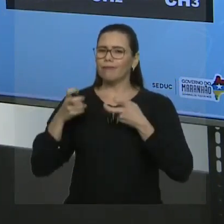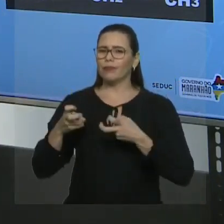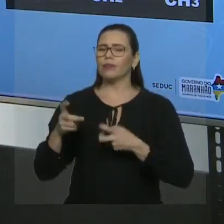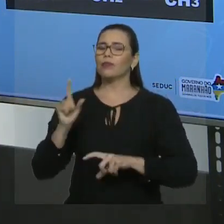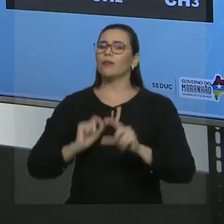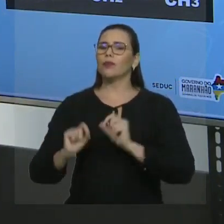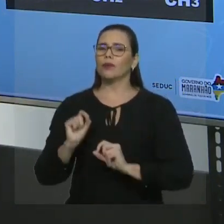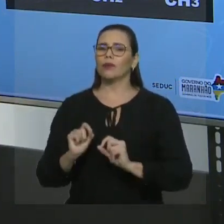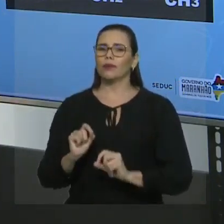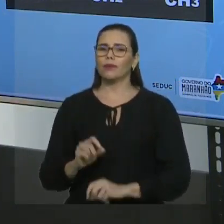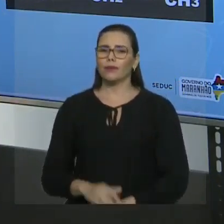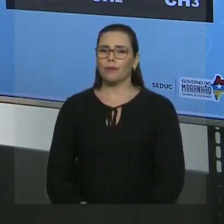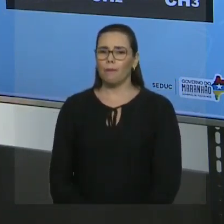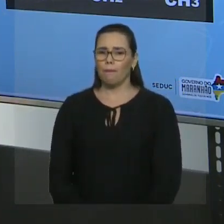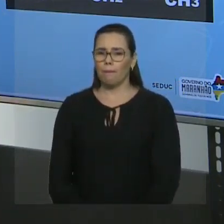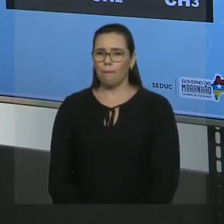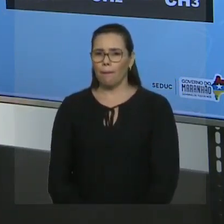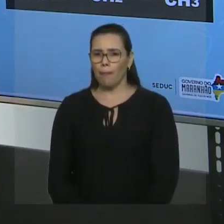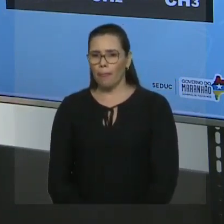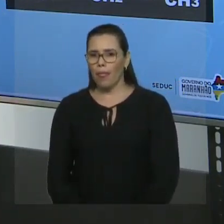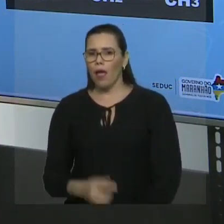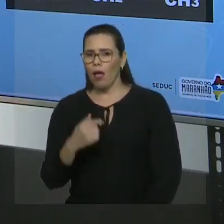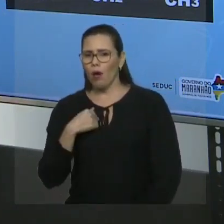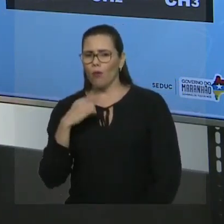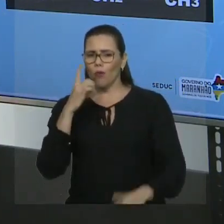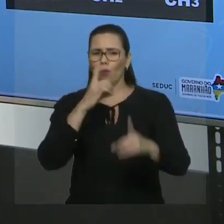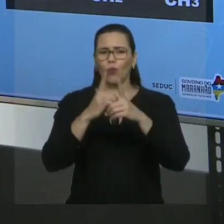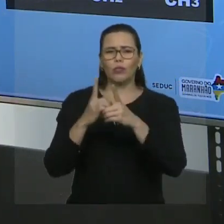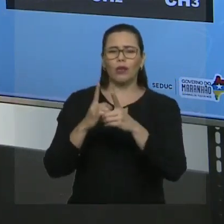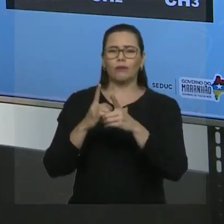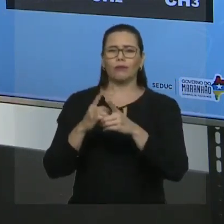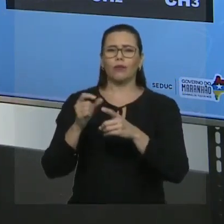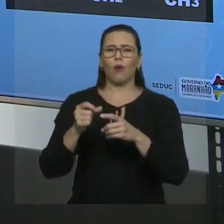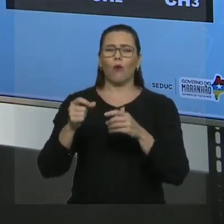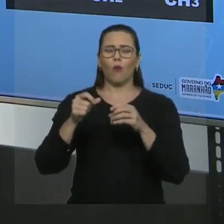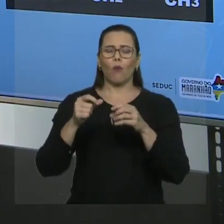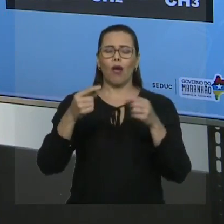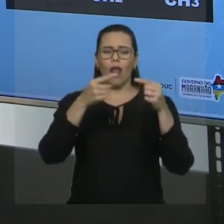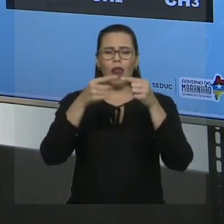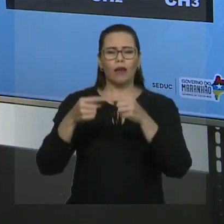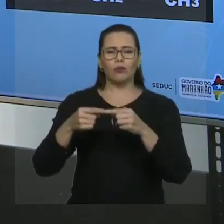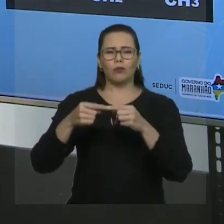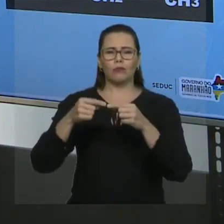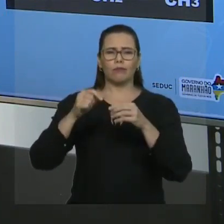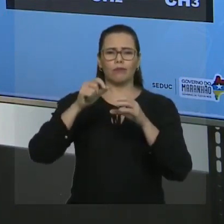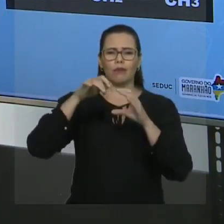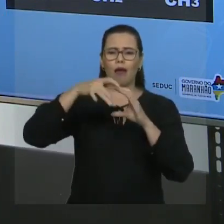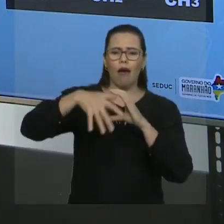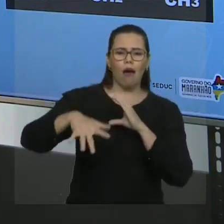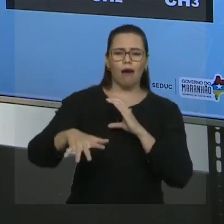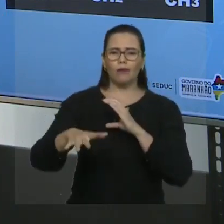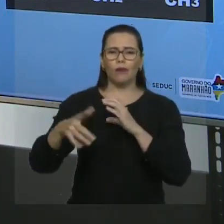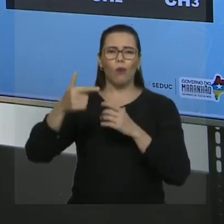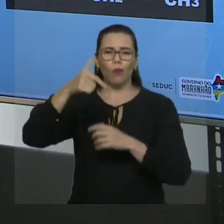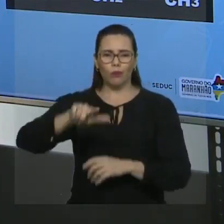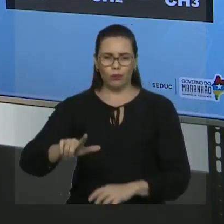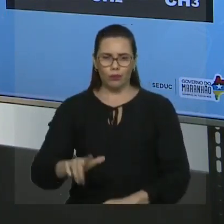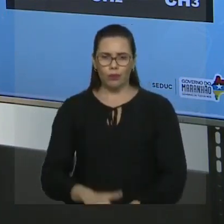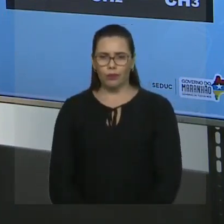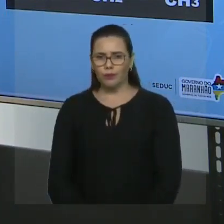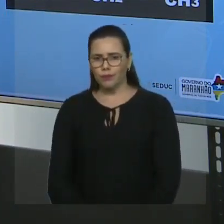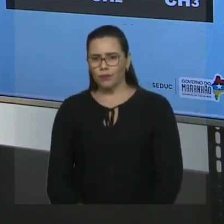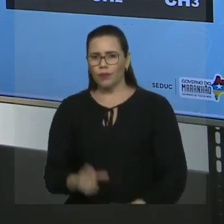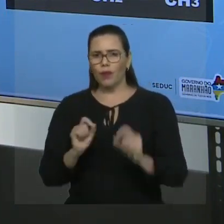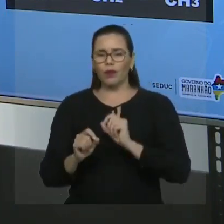acho a cadeia principal, eu achei as ramificações. Você já sabe, esta ramificação aqui é um radical chamado